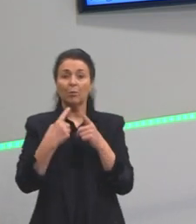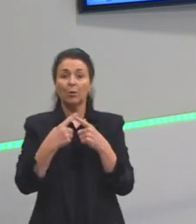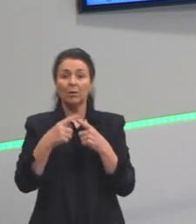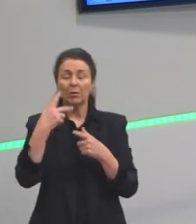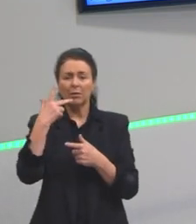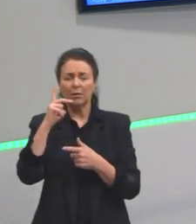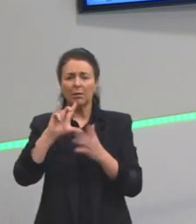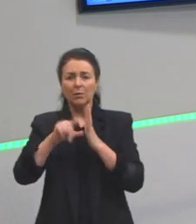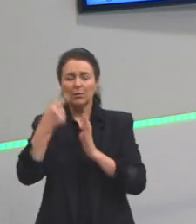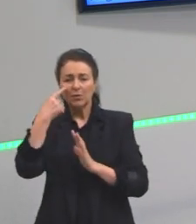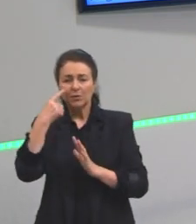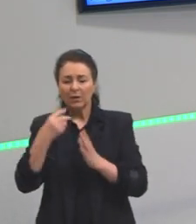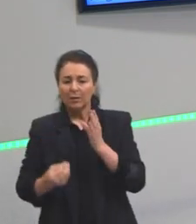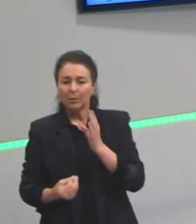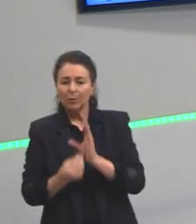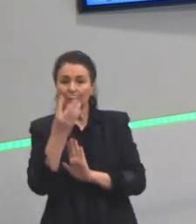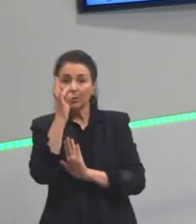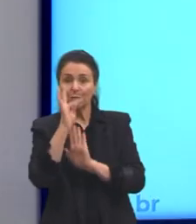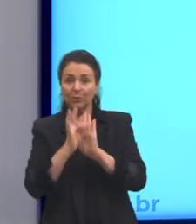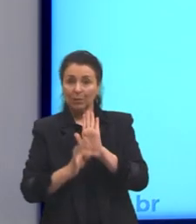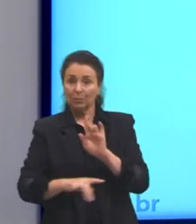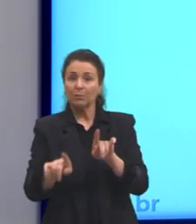Nas produções de texto da época.